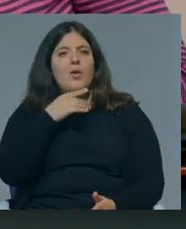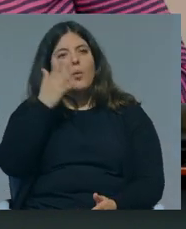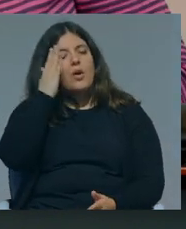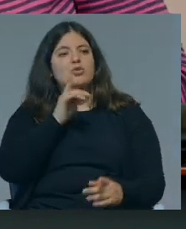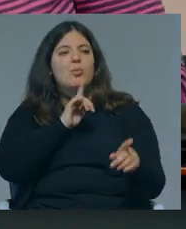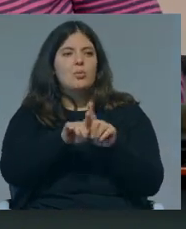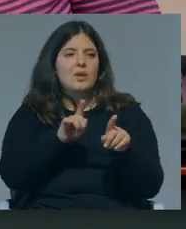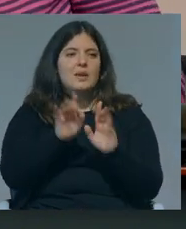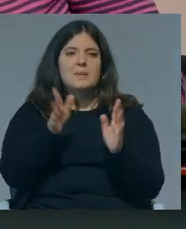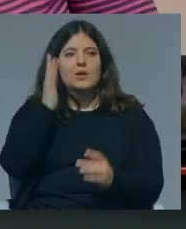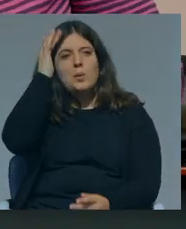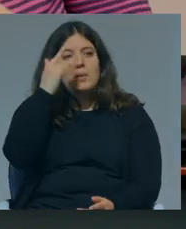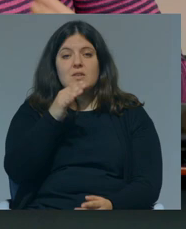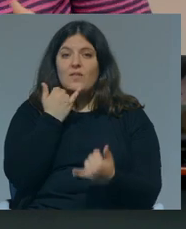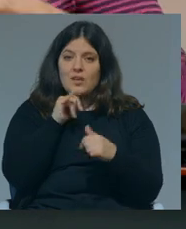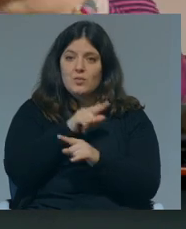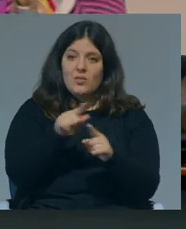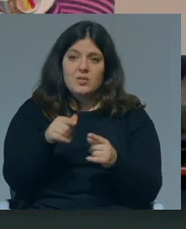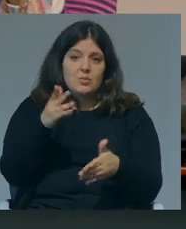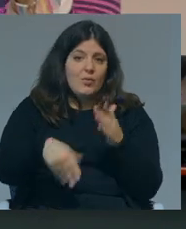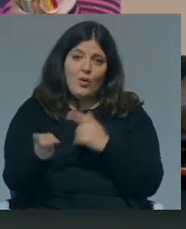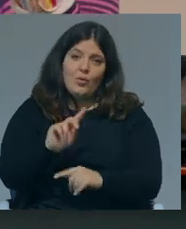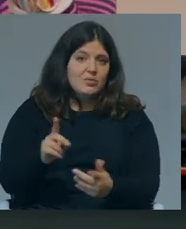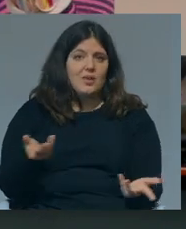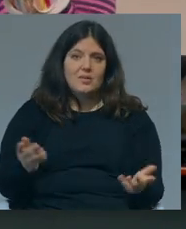política precisa de utopias e fico feliz por vocês, mas não vai acontecer.